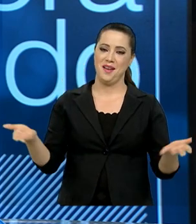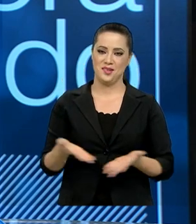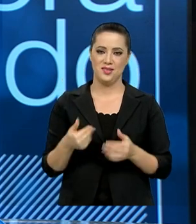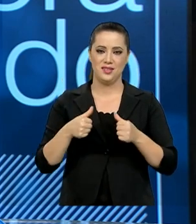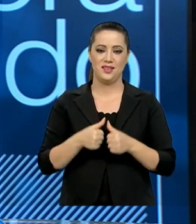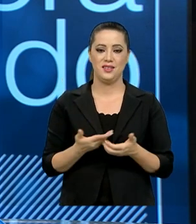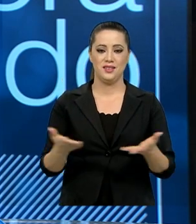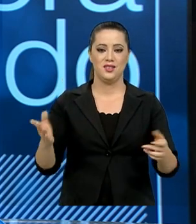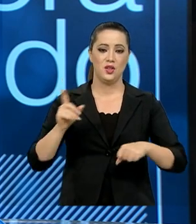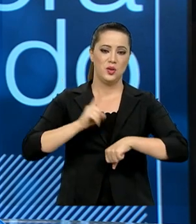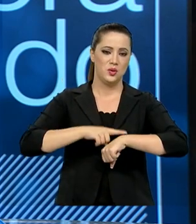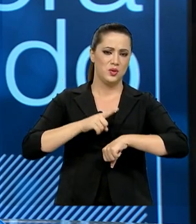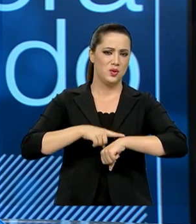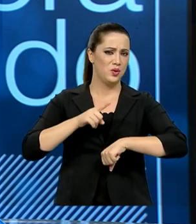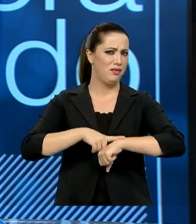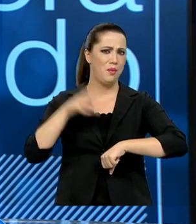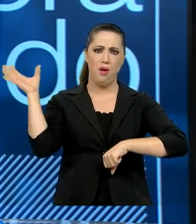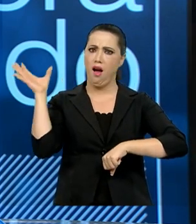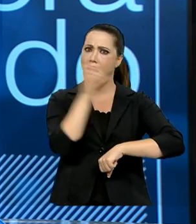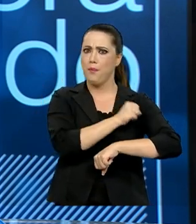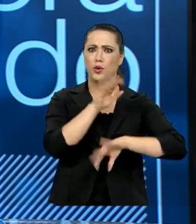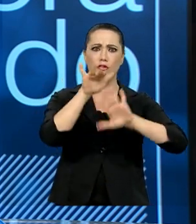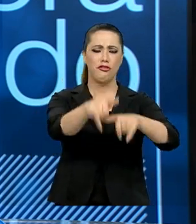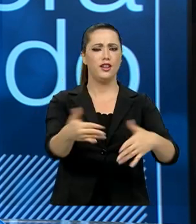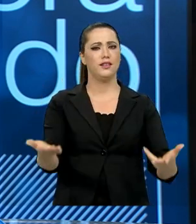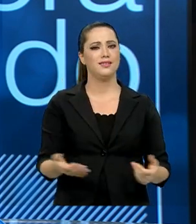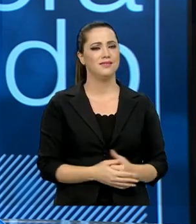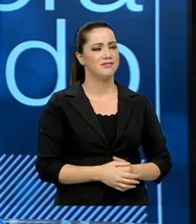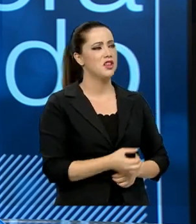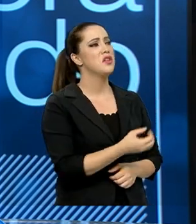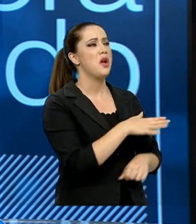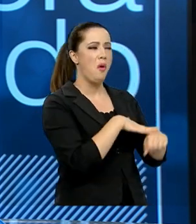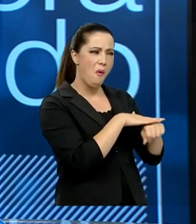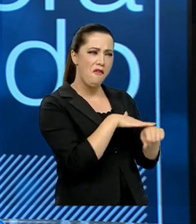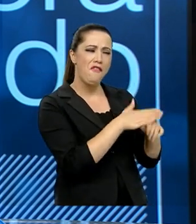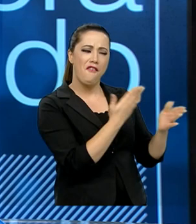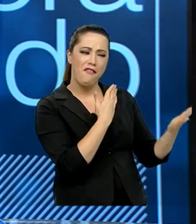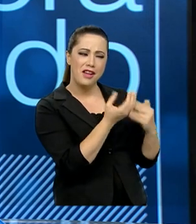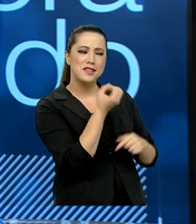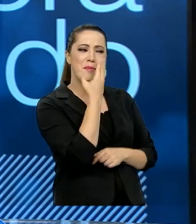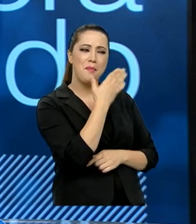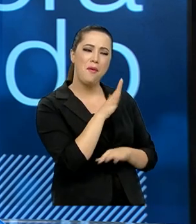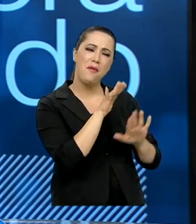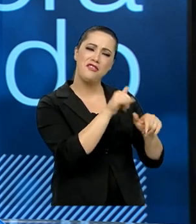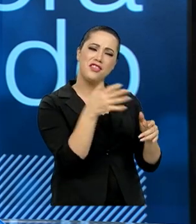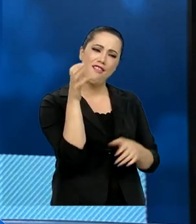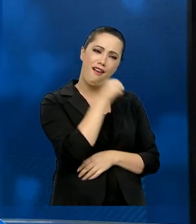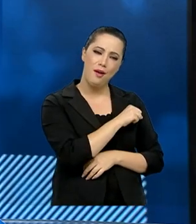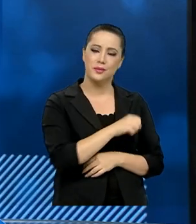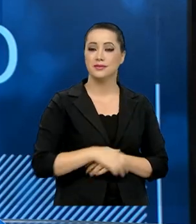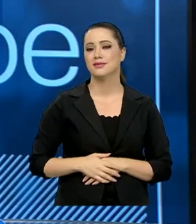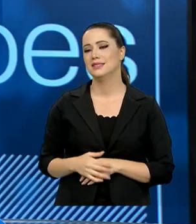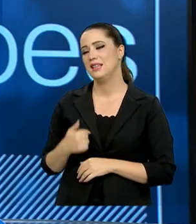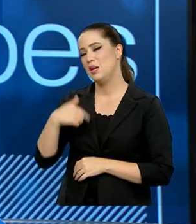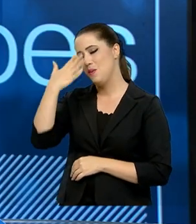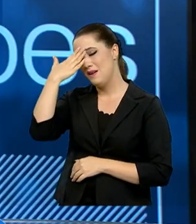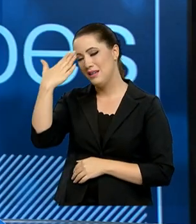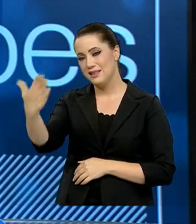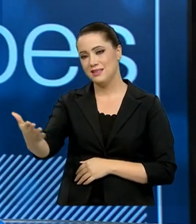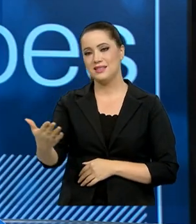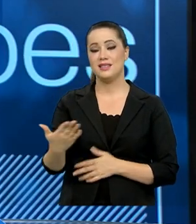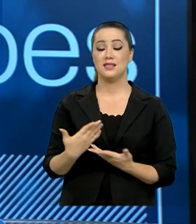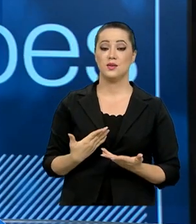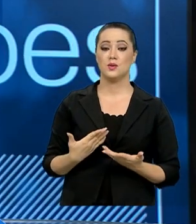aqui. O nosso tempo parece que passou rápido mesmo. Quando a conversa é boa, passa rápido. Muito obrigado, Paulo. Foi um prazer aqui estar com